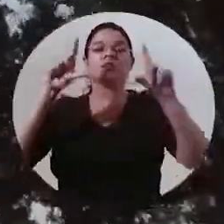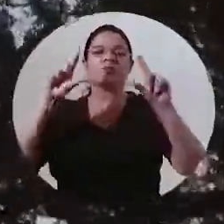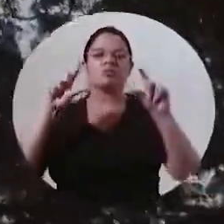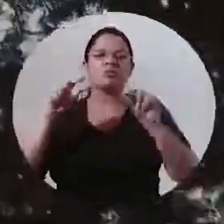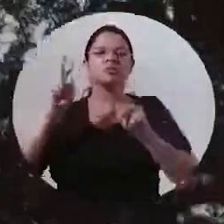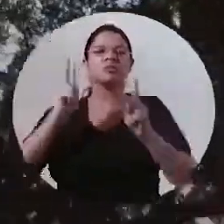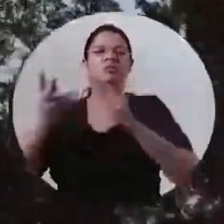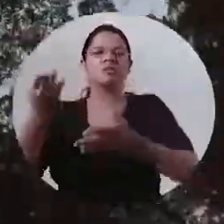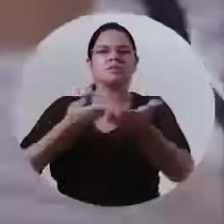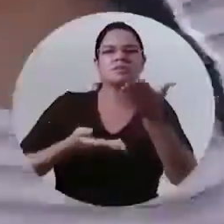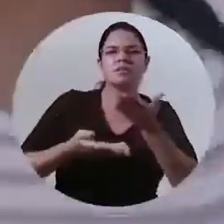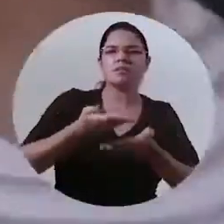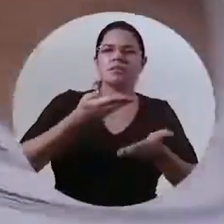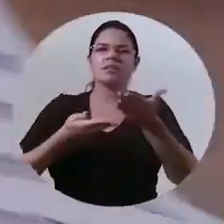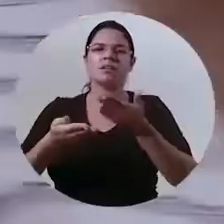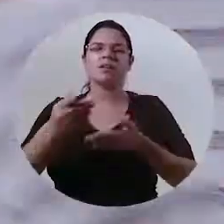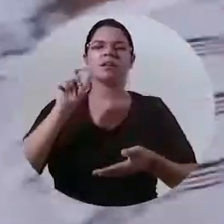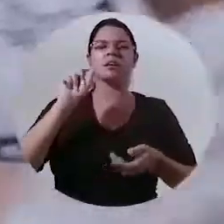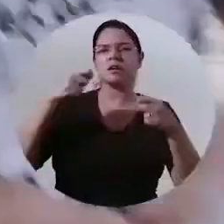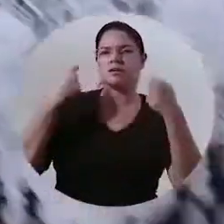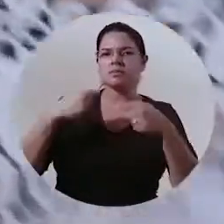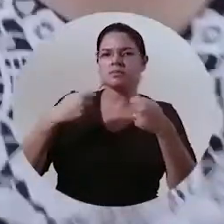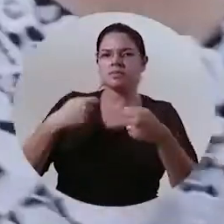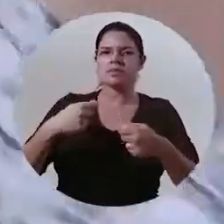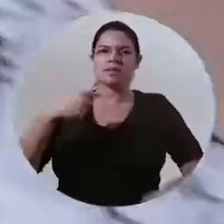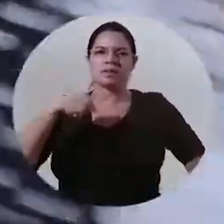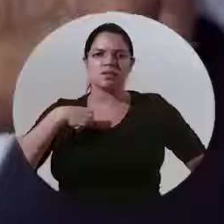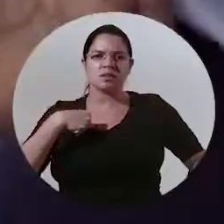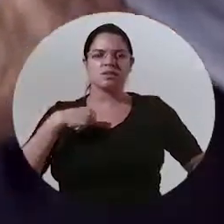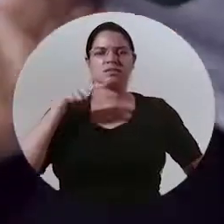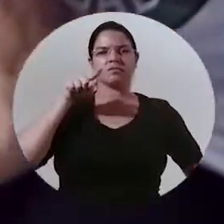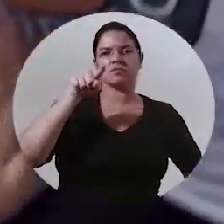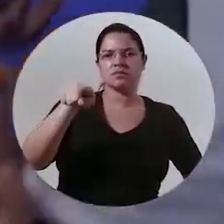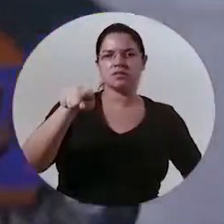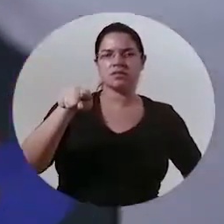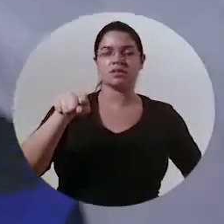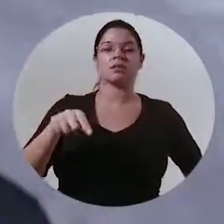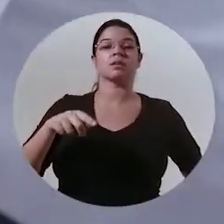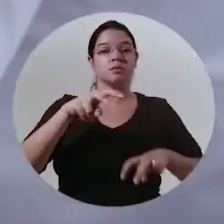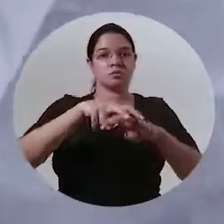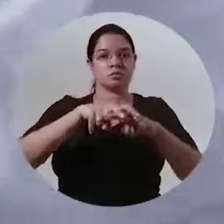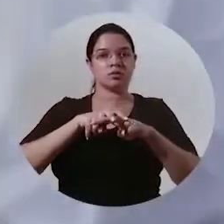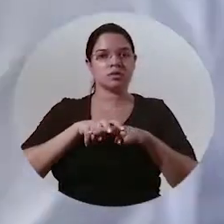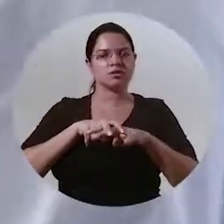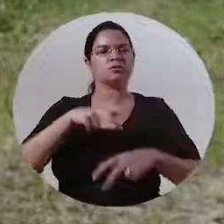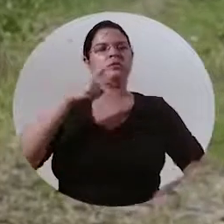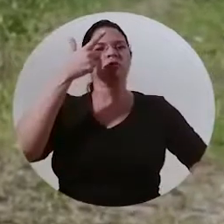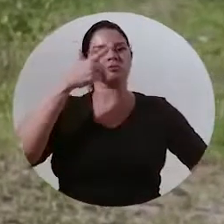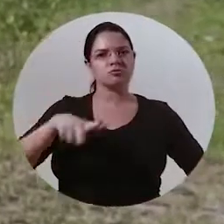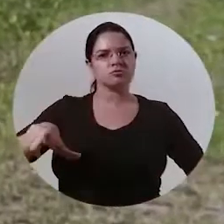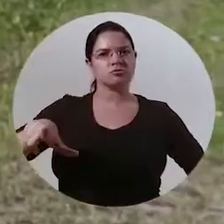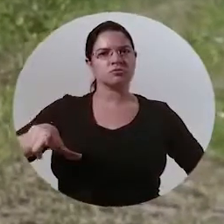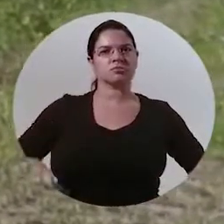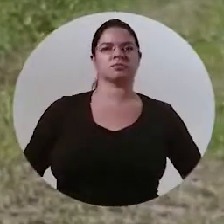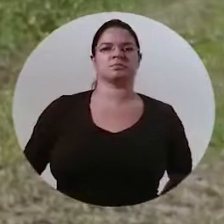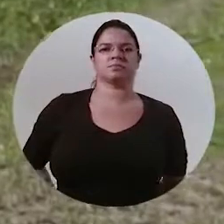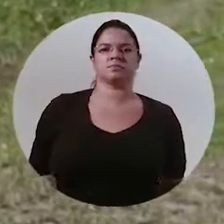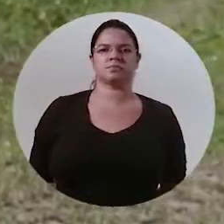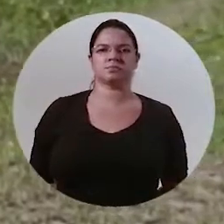tempo e o tempo vai trazendo sempre alguém que precisa muito de mim e de você por isso